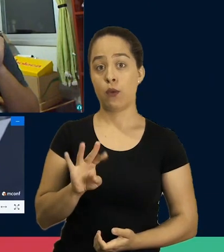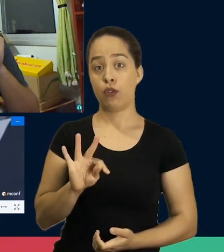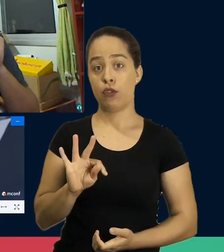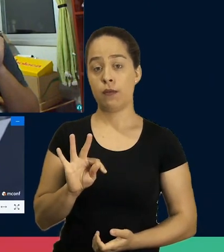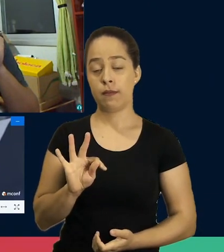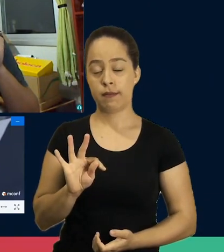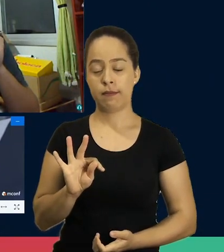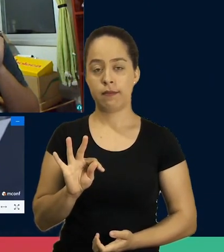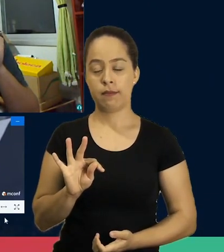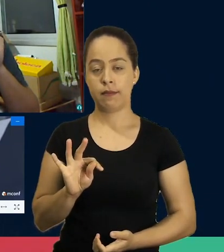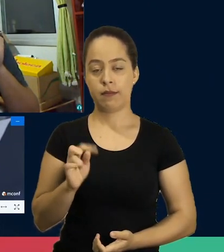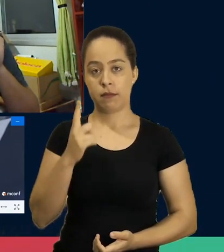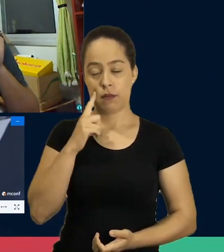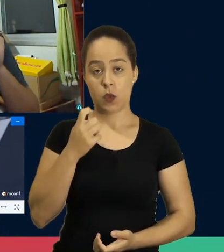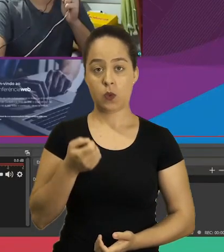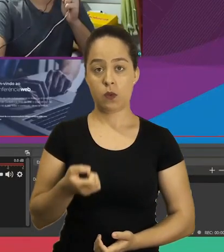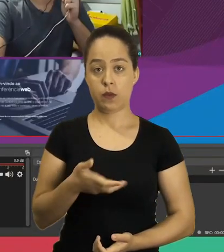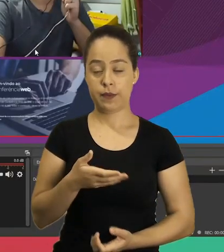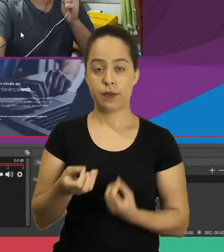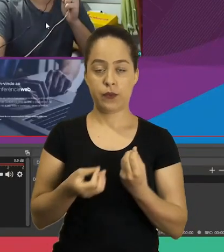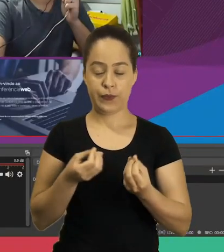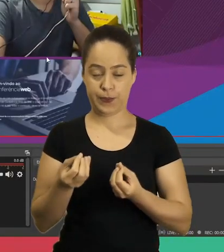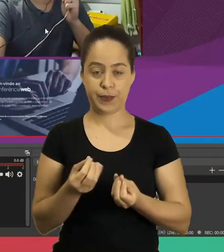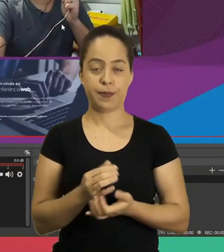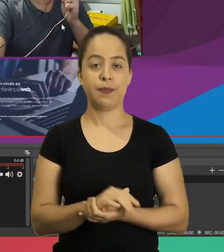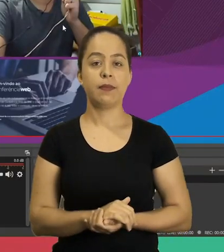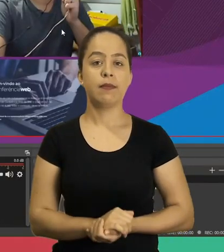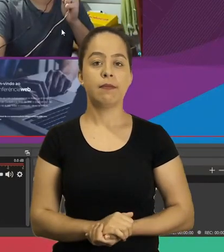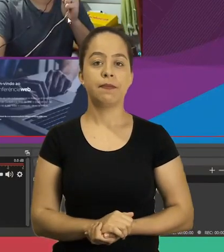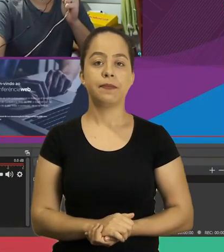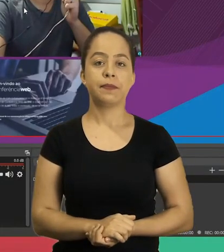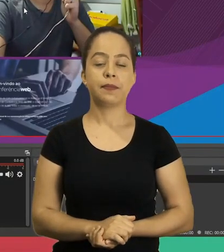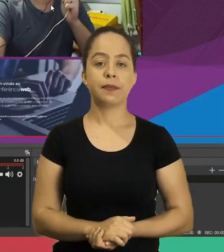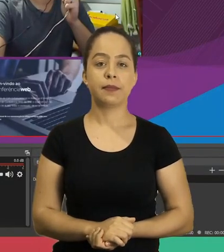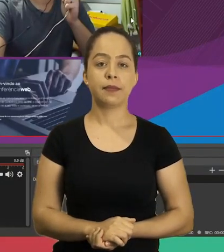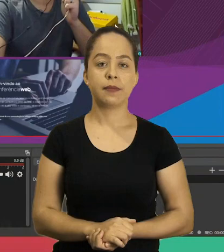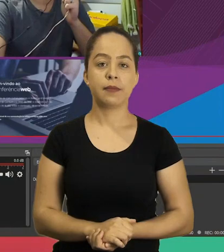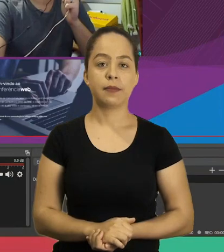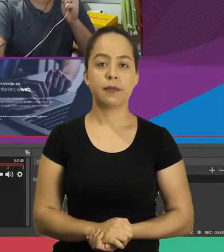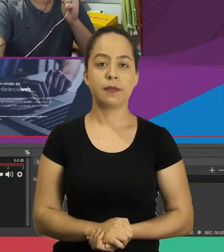Vai lá layout. Grande de novo novamente.